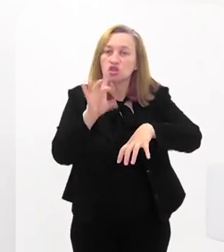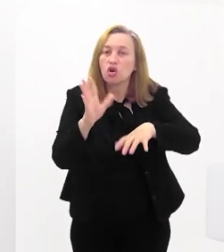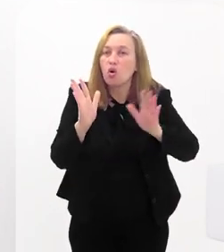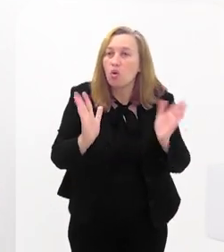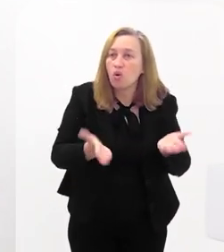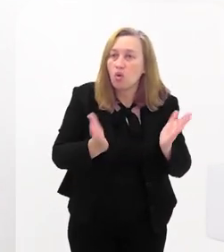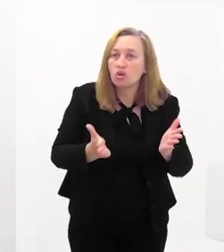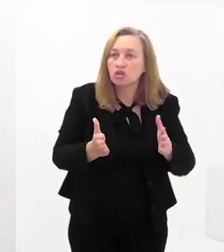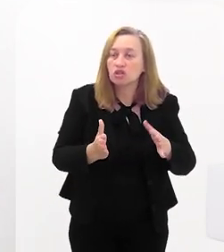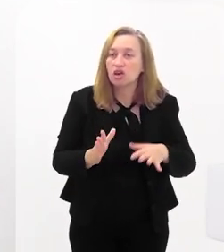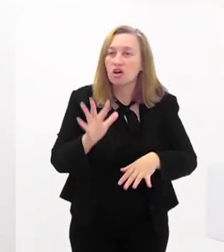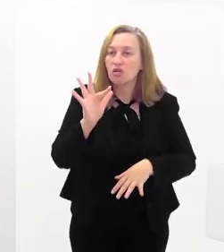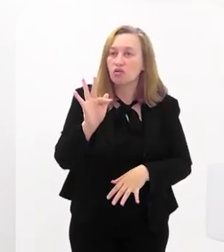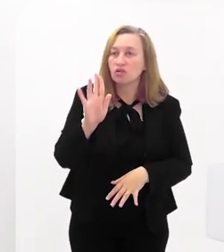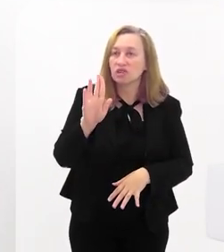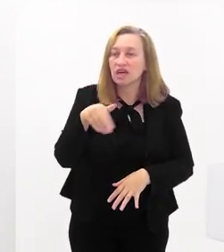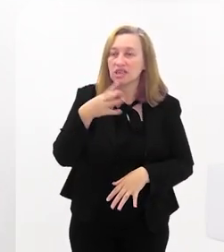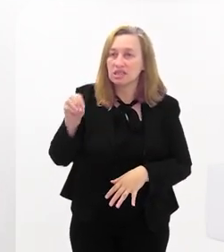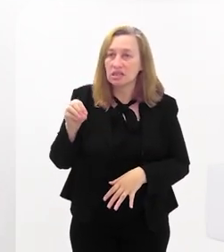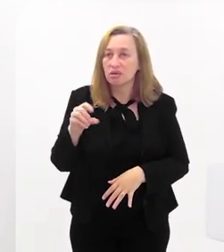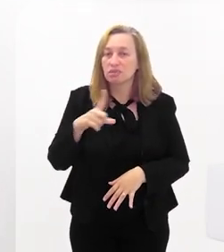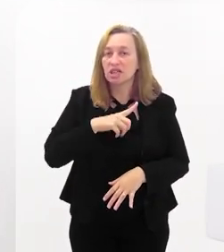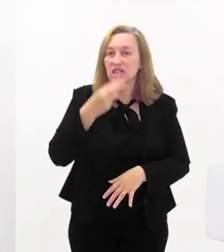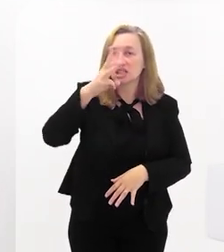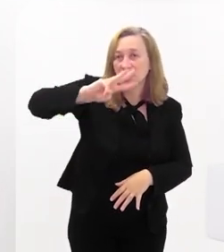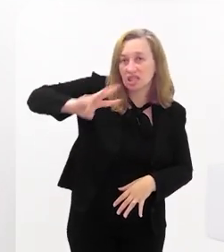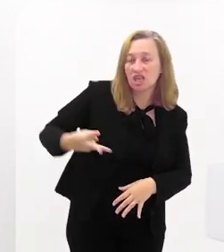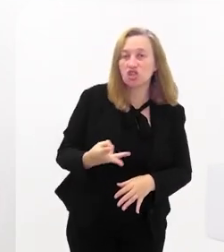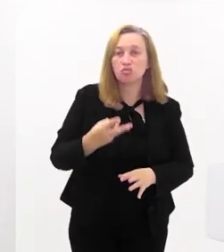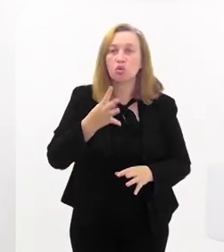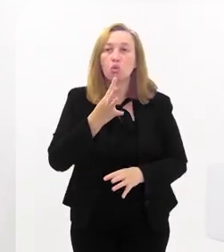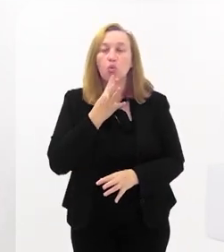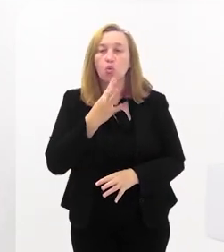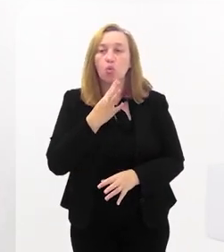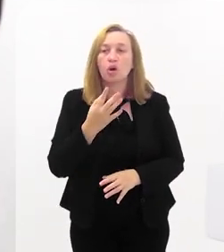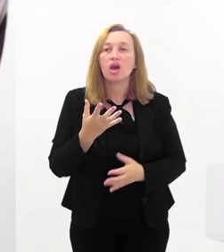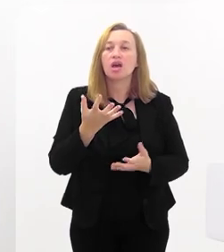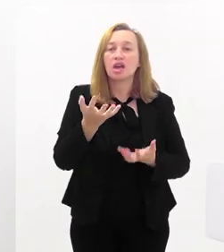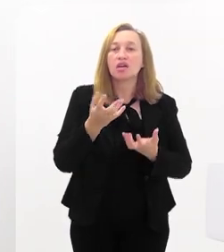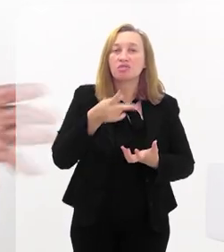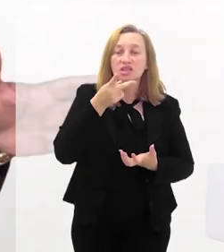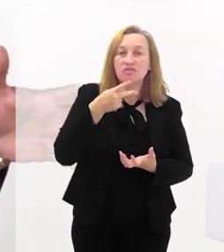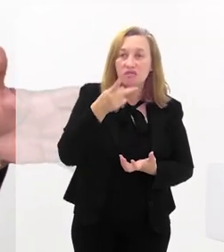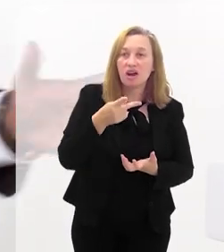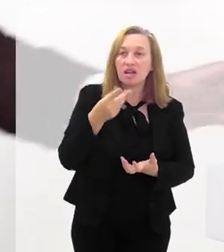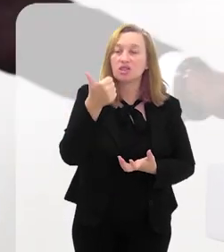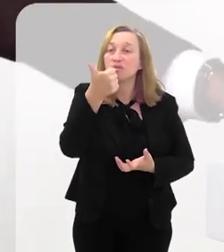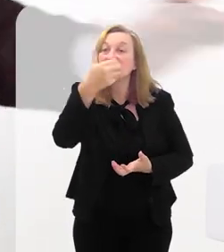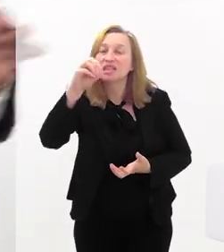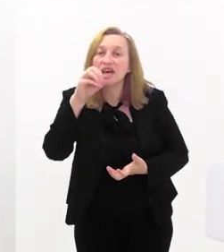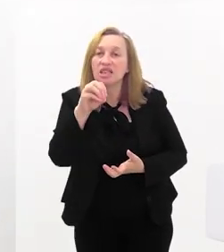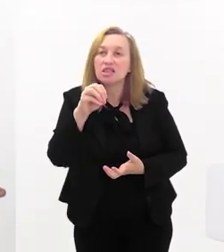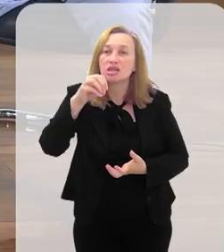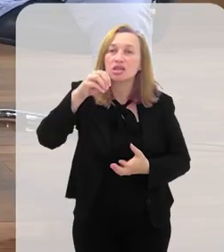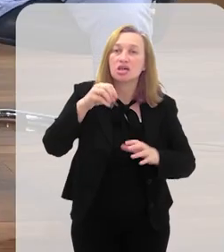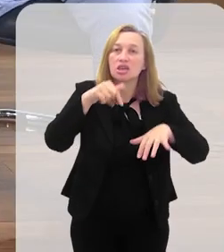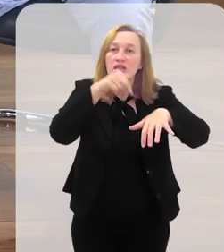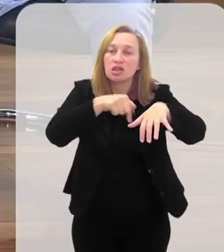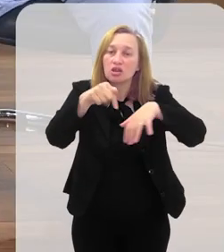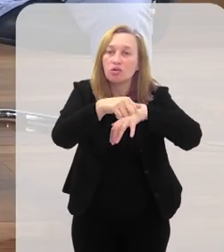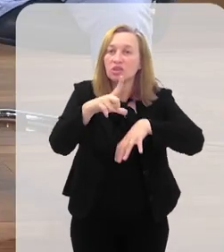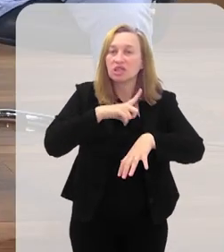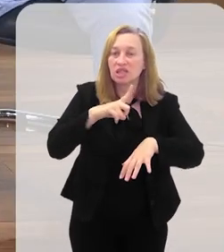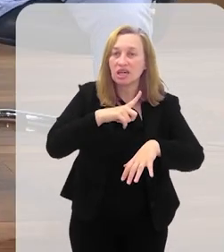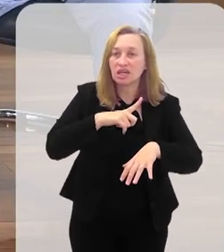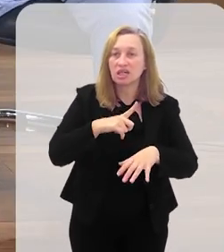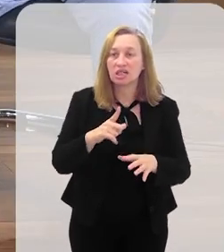Só hoje a Fundação Palmares tem 3 mil reconhecidos. Cite o nome de 10 quilômetros que existiram na história. As pessoas não sabem. Por que as